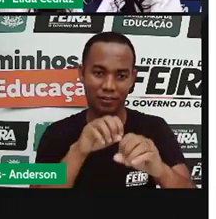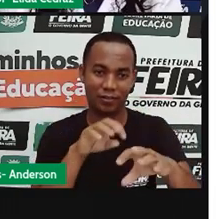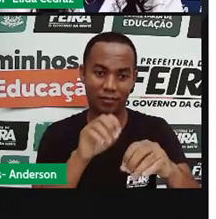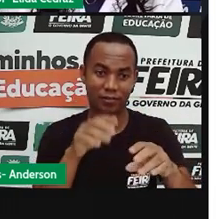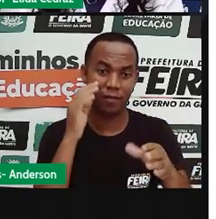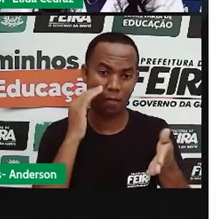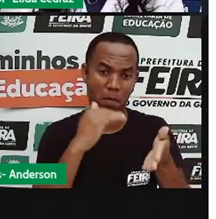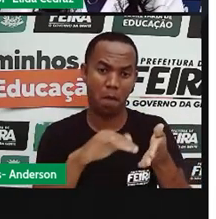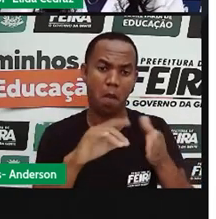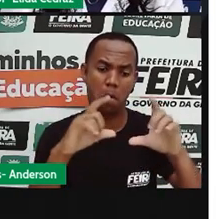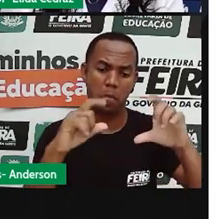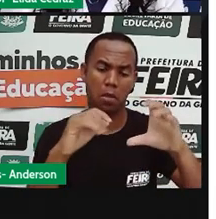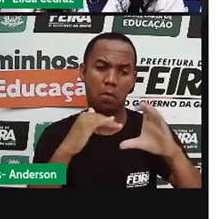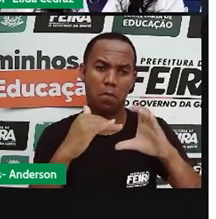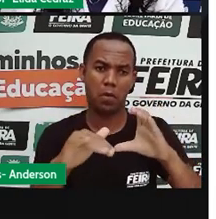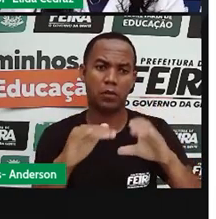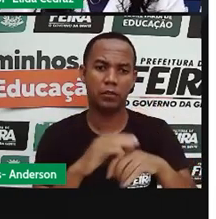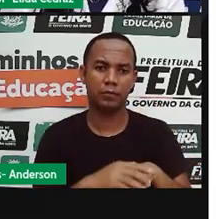sombras.